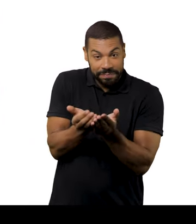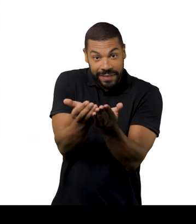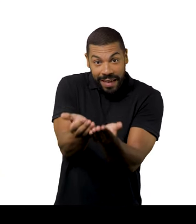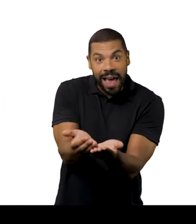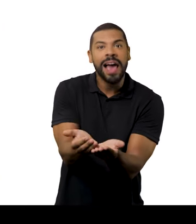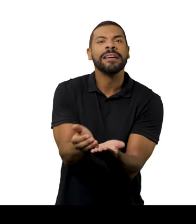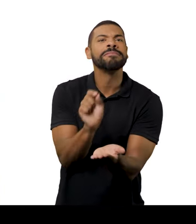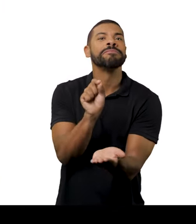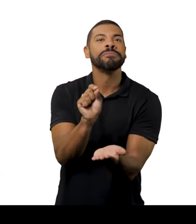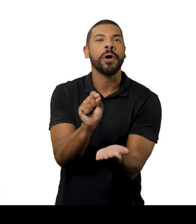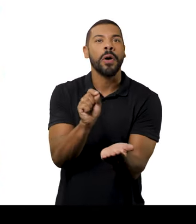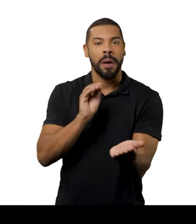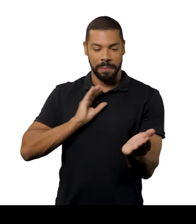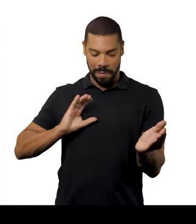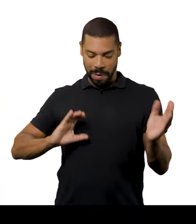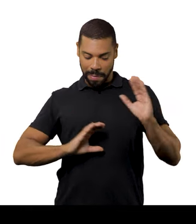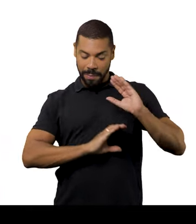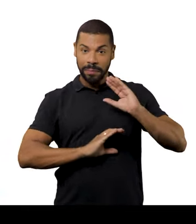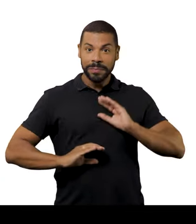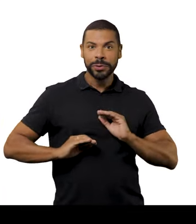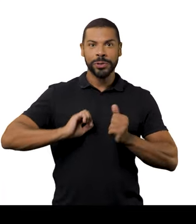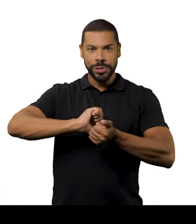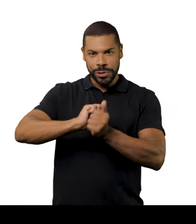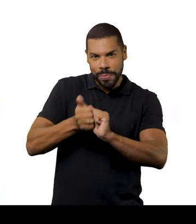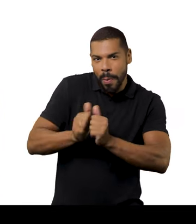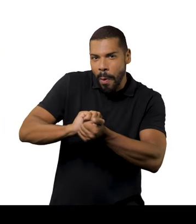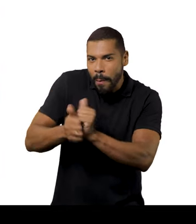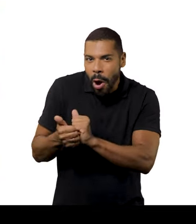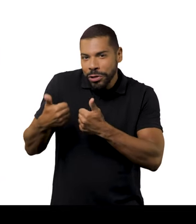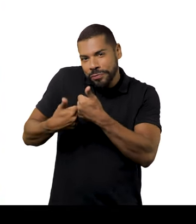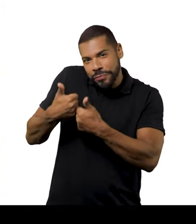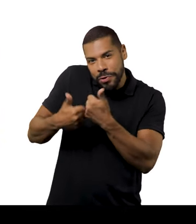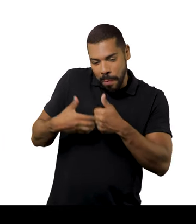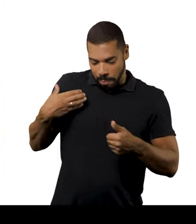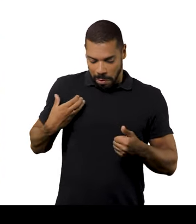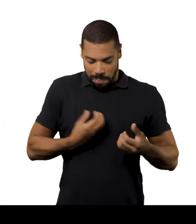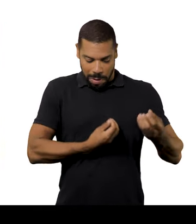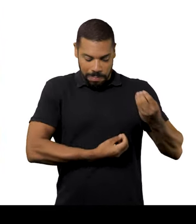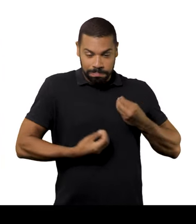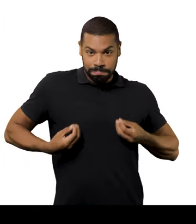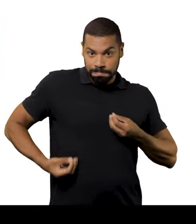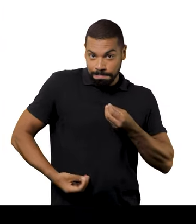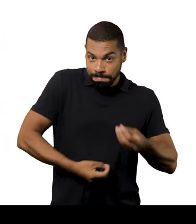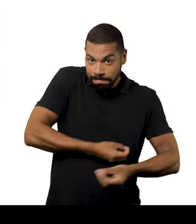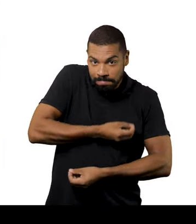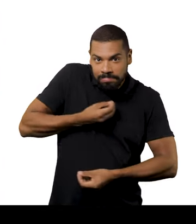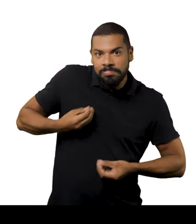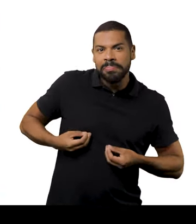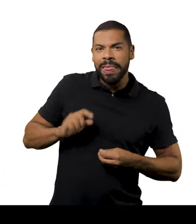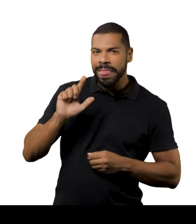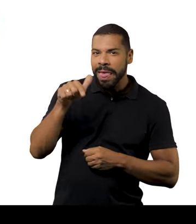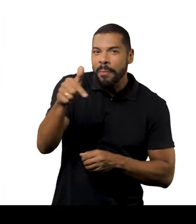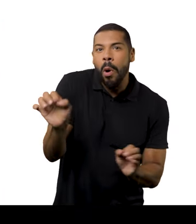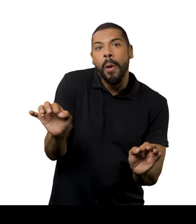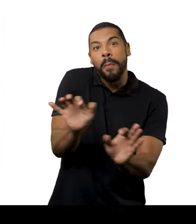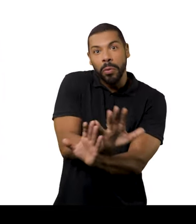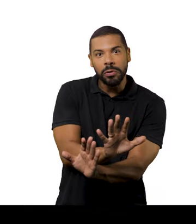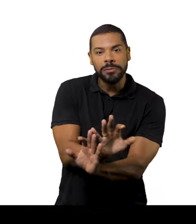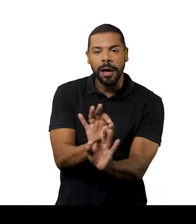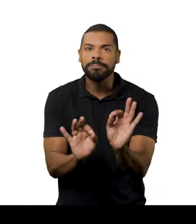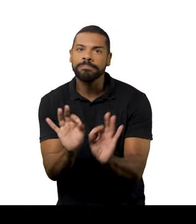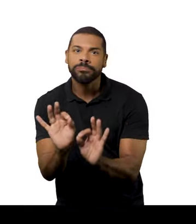daminha tenha essa estampa toda esportiva de futebol mesmo. Depois da roupa pronta,